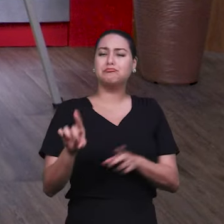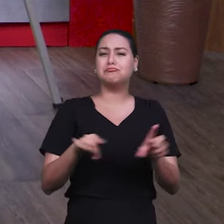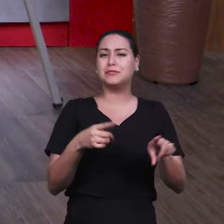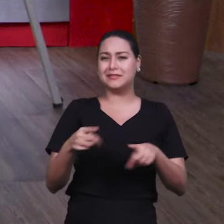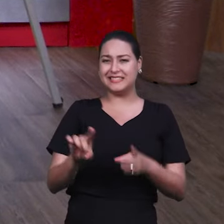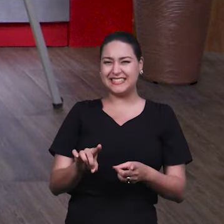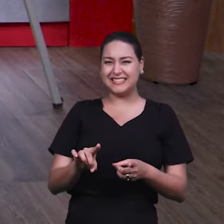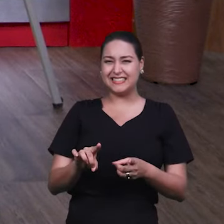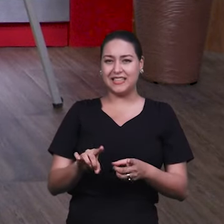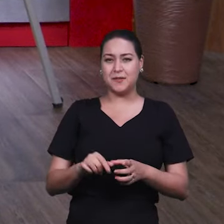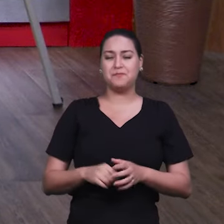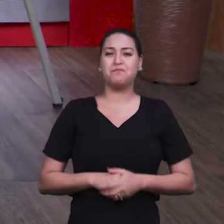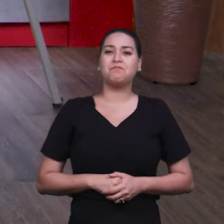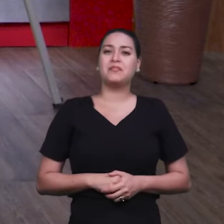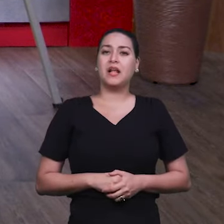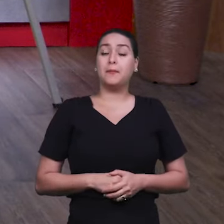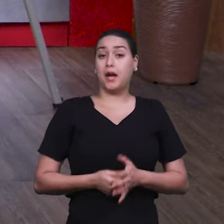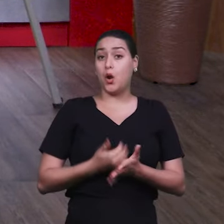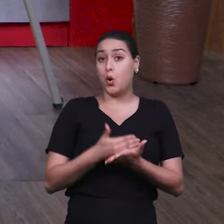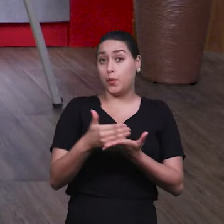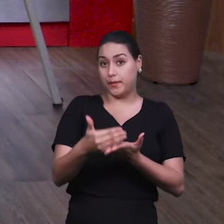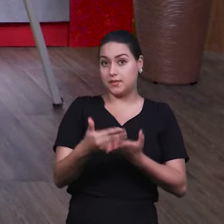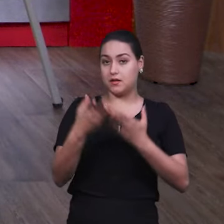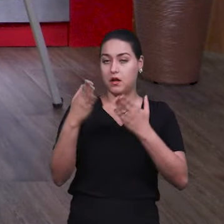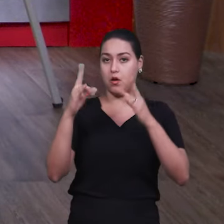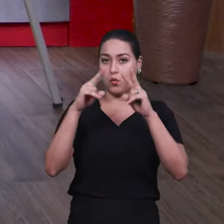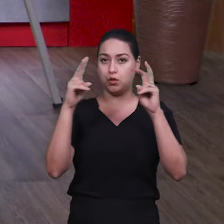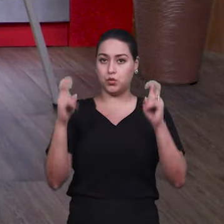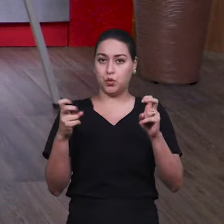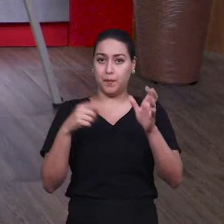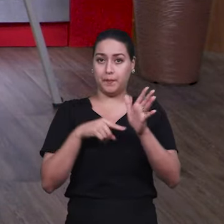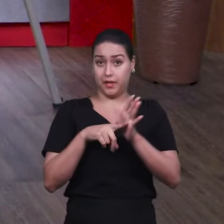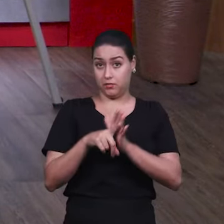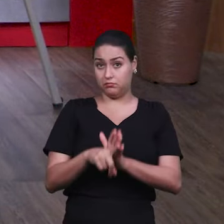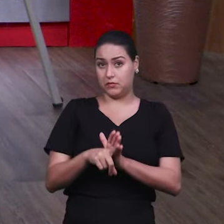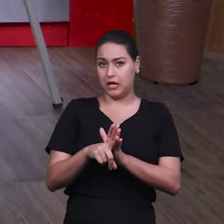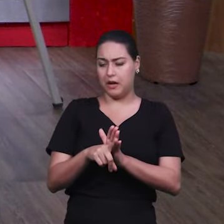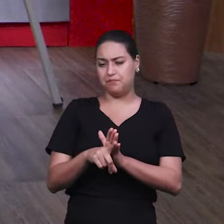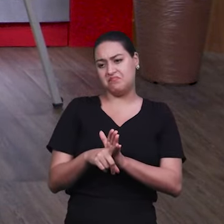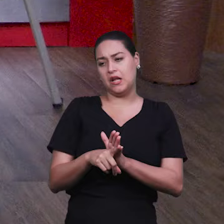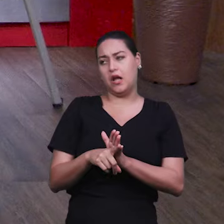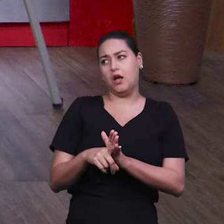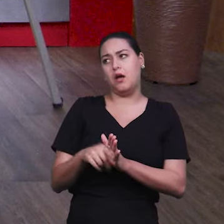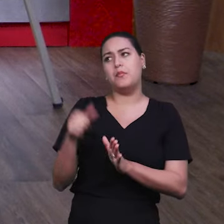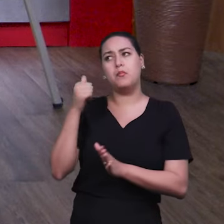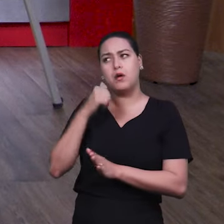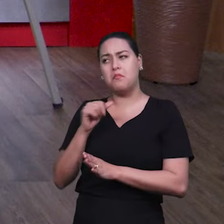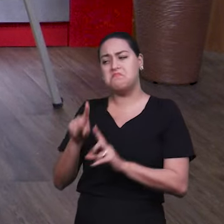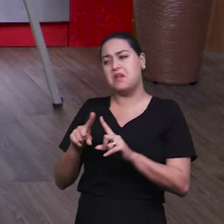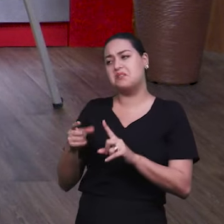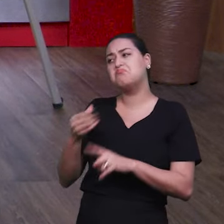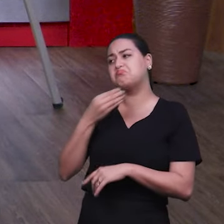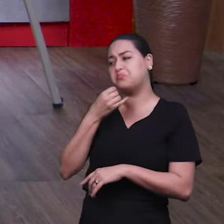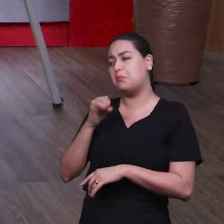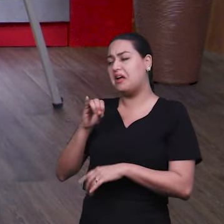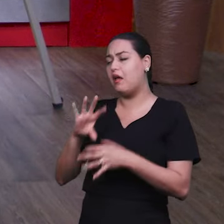abrirmos aqui o nosso assunto, eu quero perguntar aqui à Jane, mas se o Fábio quiser complementar, pode ficar à vontade também.